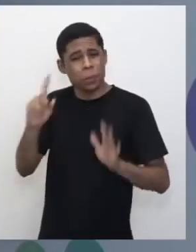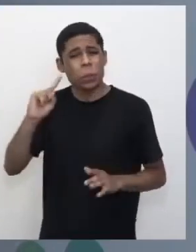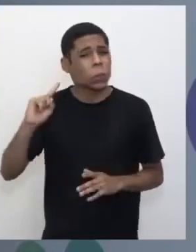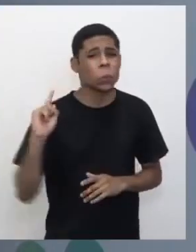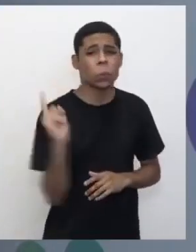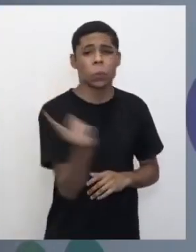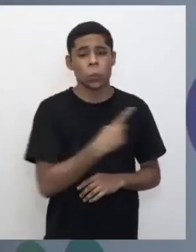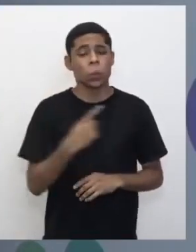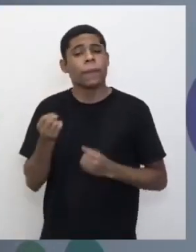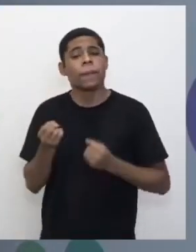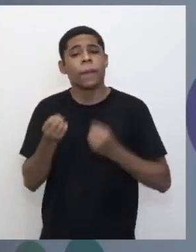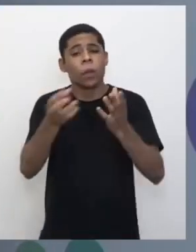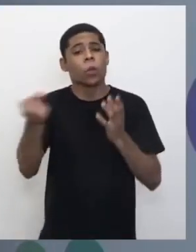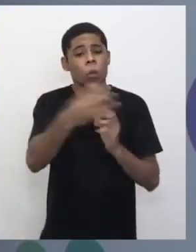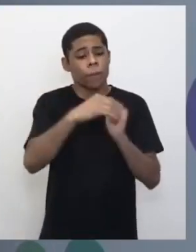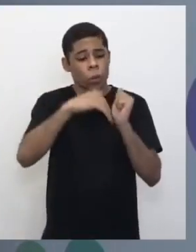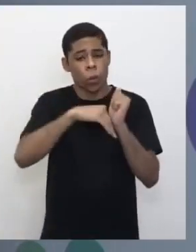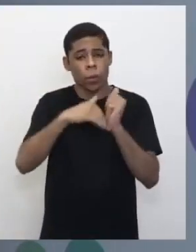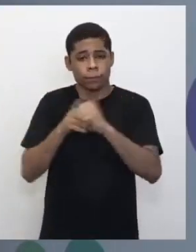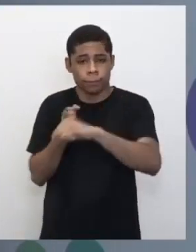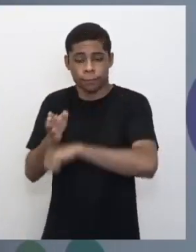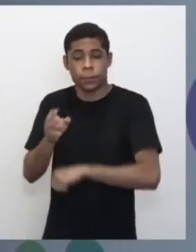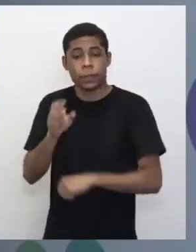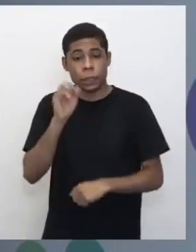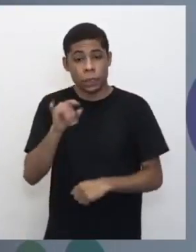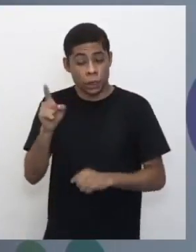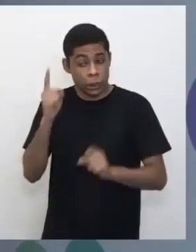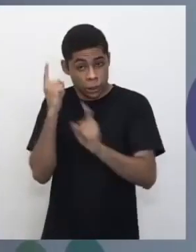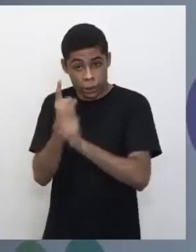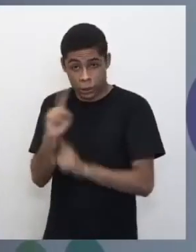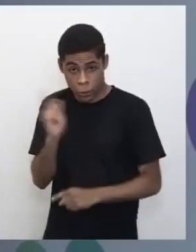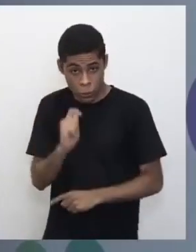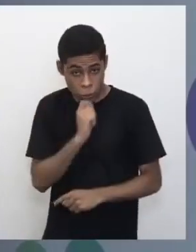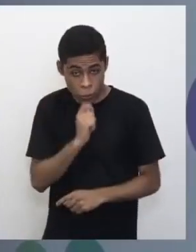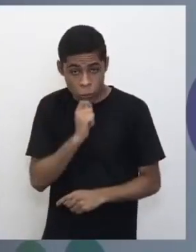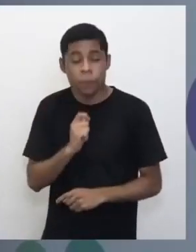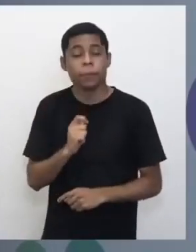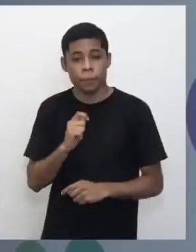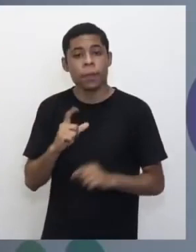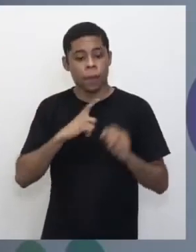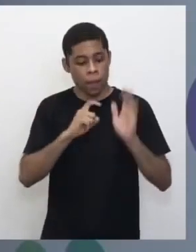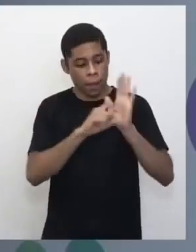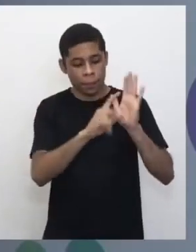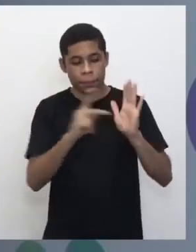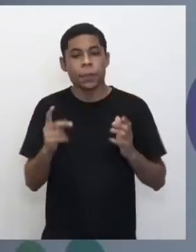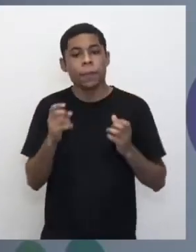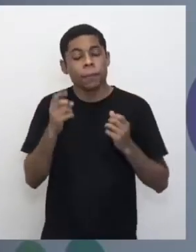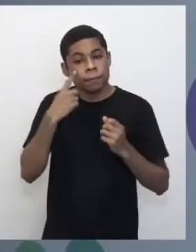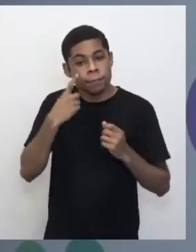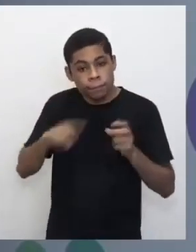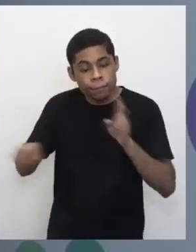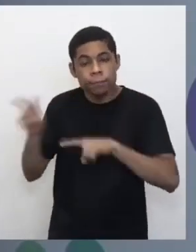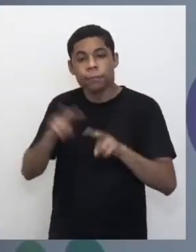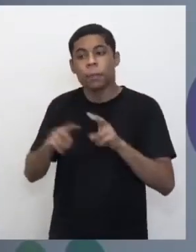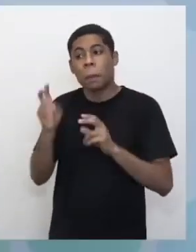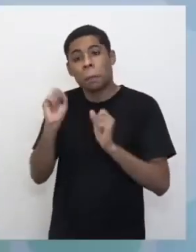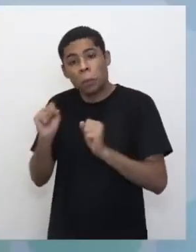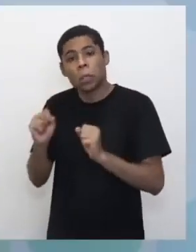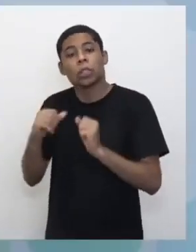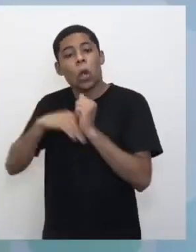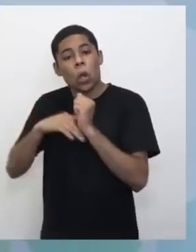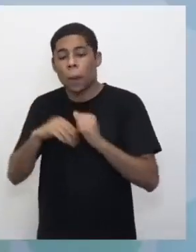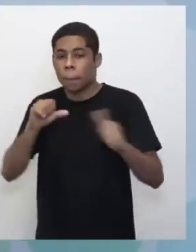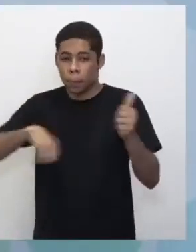É gerado um novo código de acesso. Então, se ele não está dando para entrar, vai lá no aplicativo, dá uma olhada que às vezes o código de acesso mudou, né, João? Pode ter